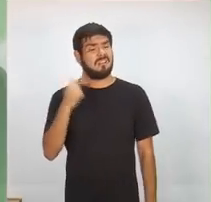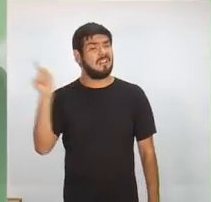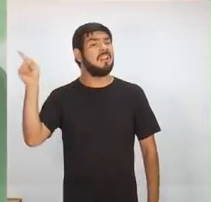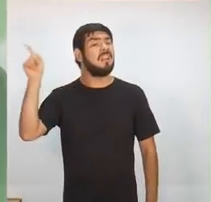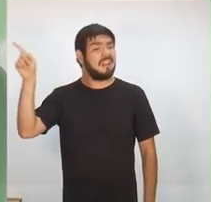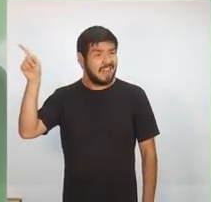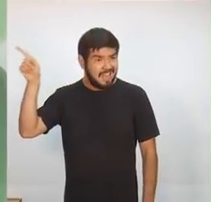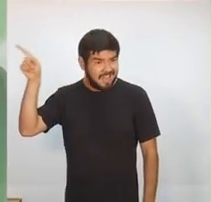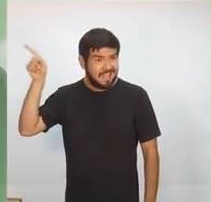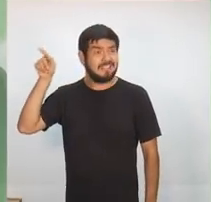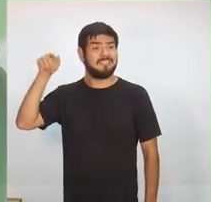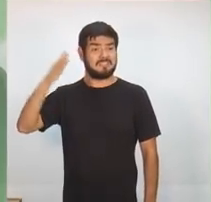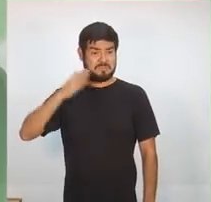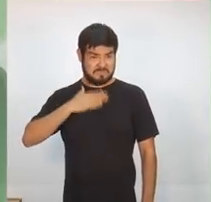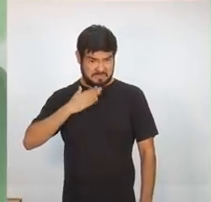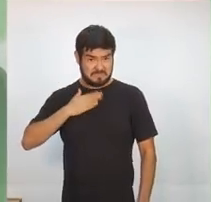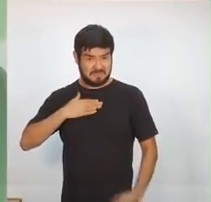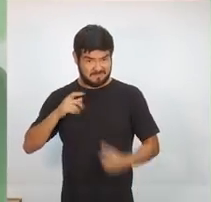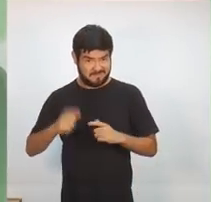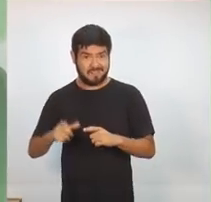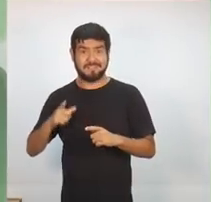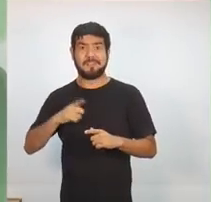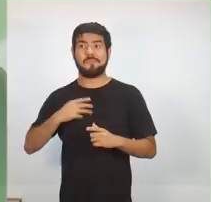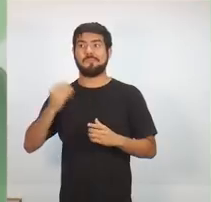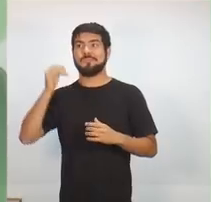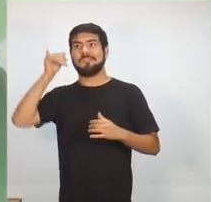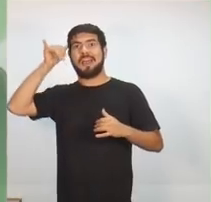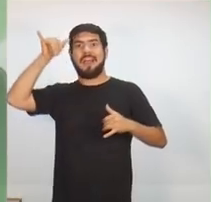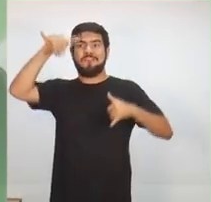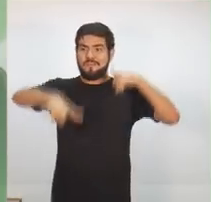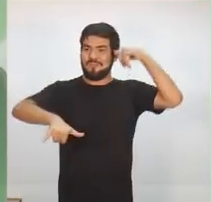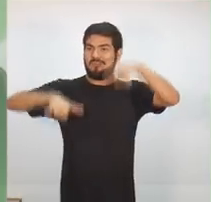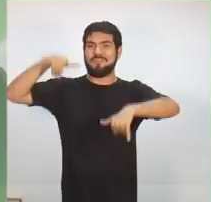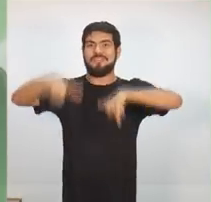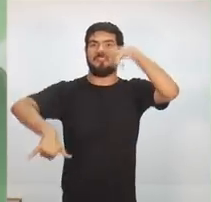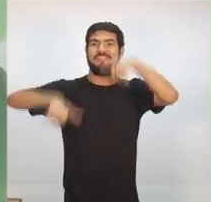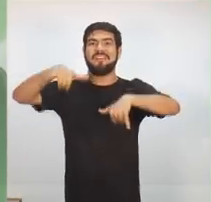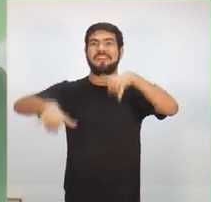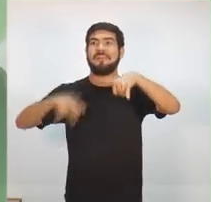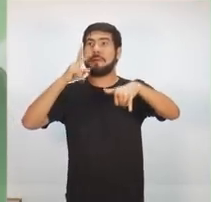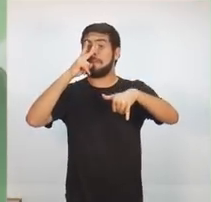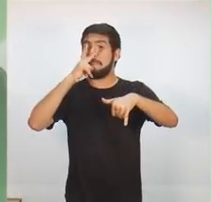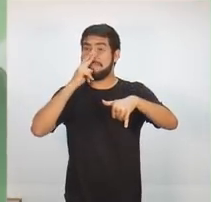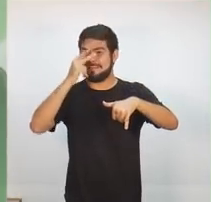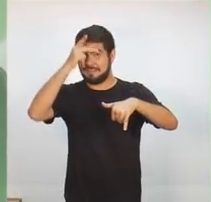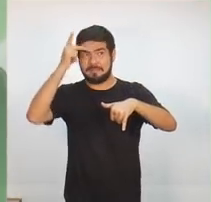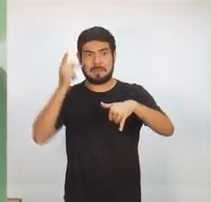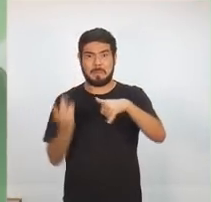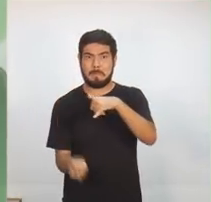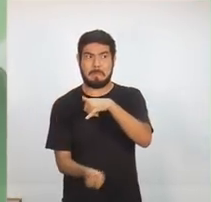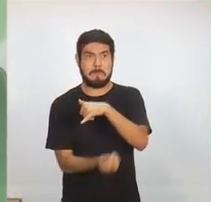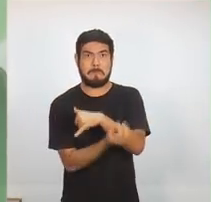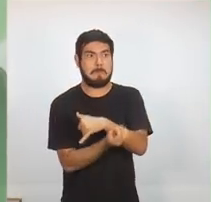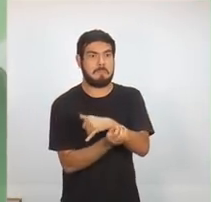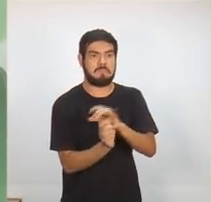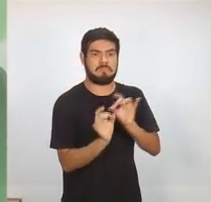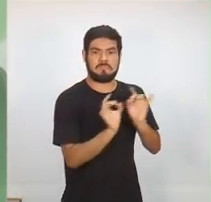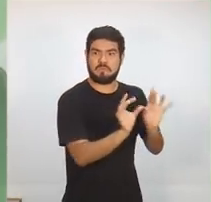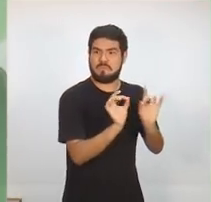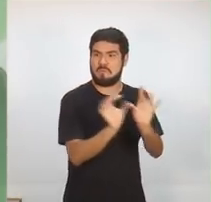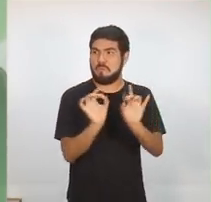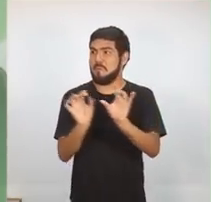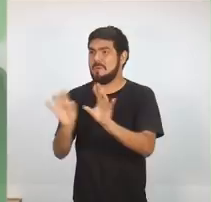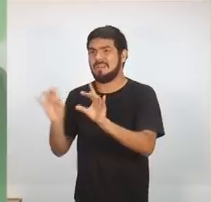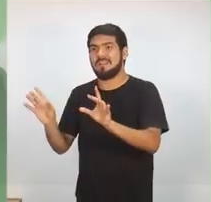aeroporto cheio de aviões, que são aqueles que ficam distribuindo a droga. Lá em Beruri, três policiais